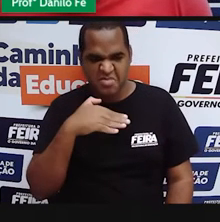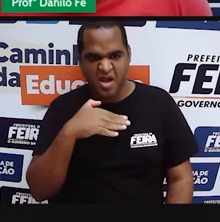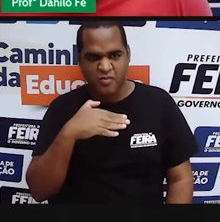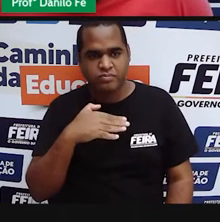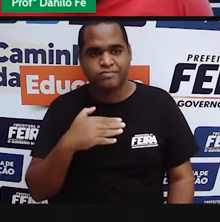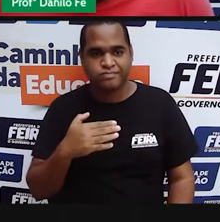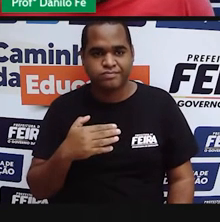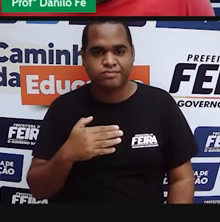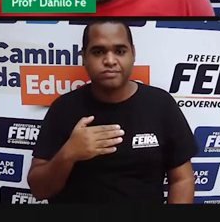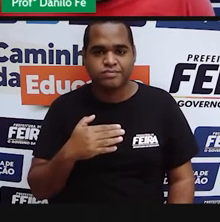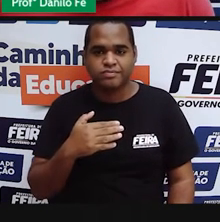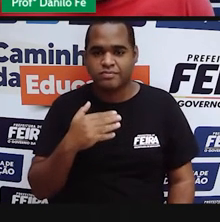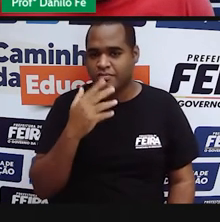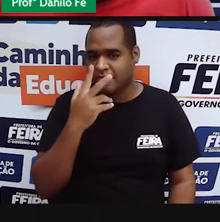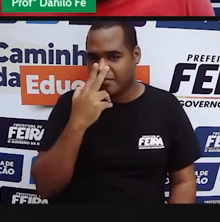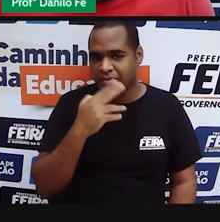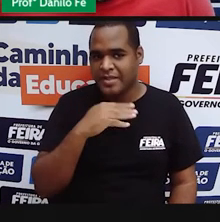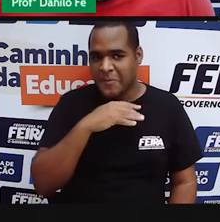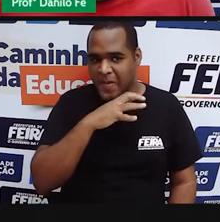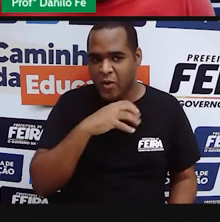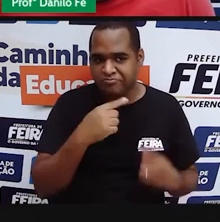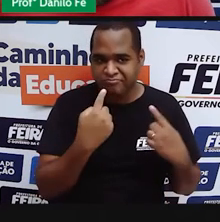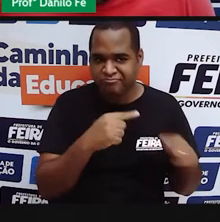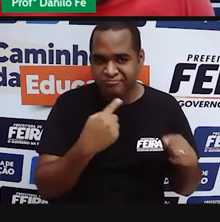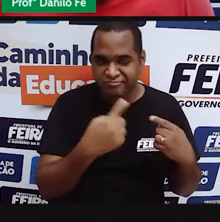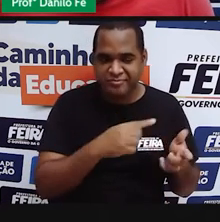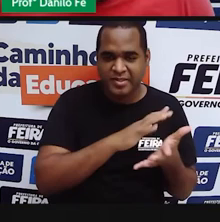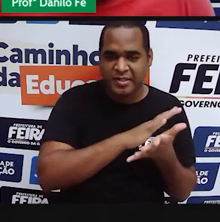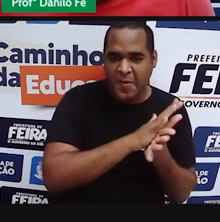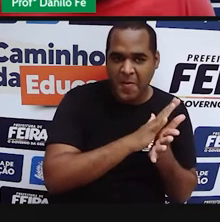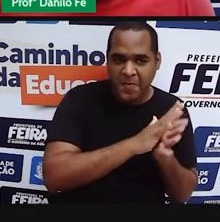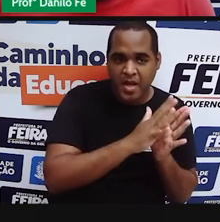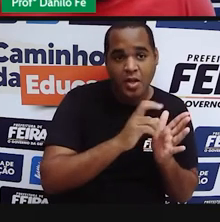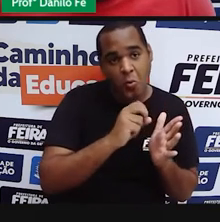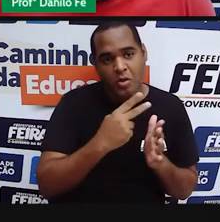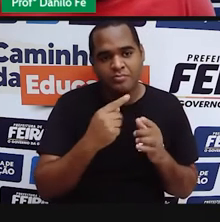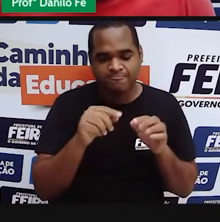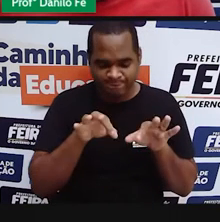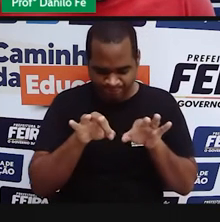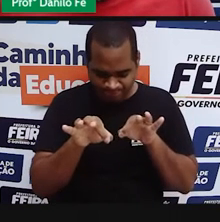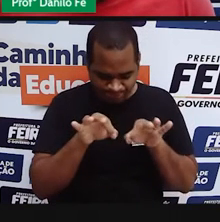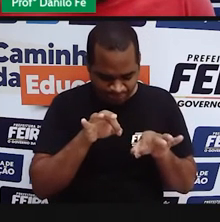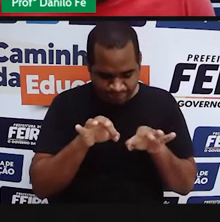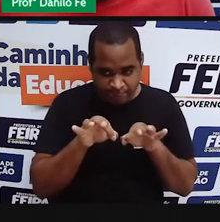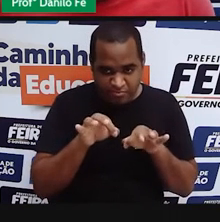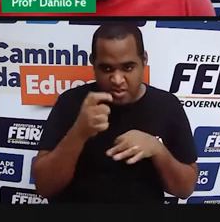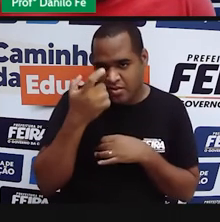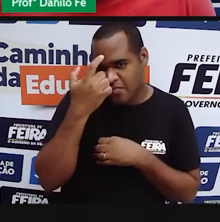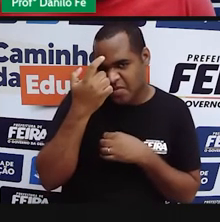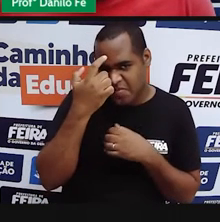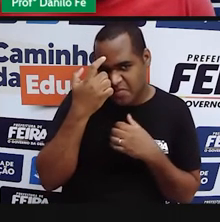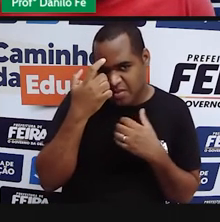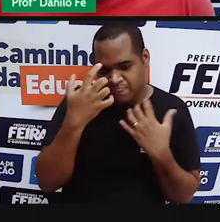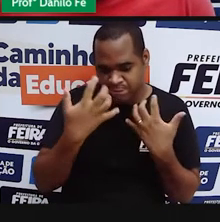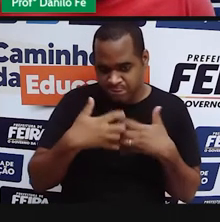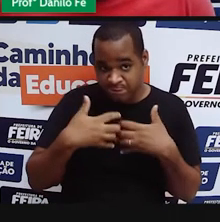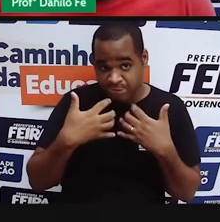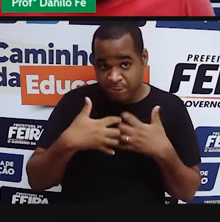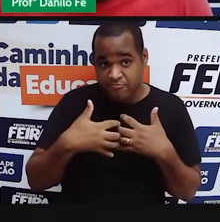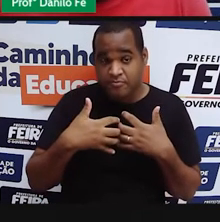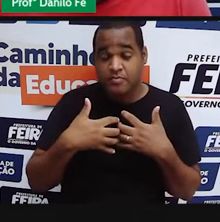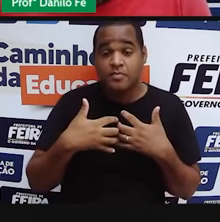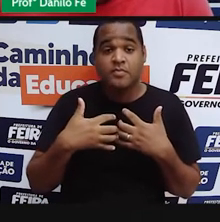maquiavélico, fulano, ele maquina, ele fica planejando as coisas, ele tem um pensamento